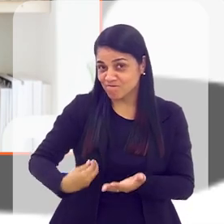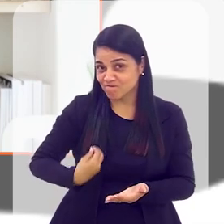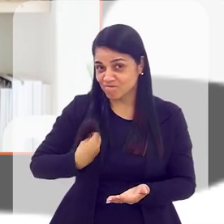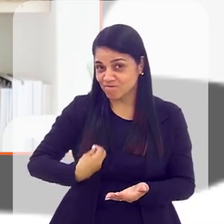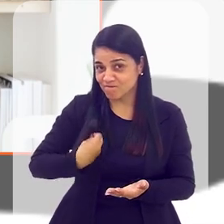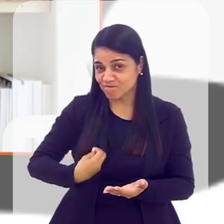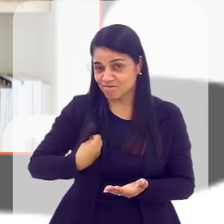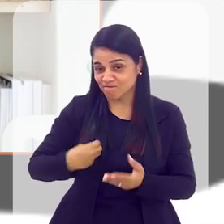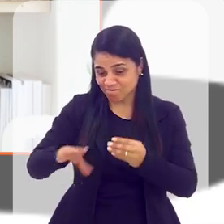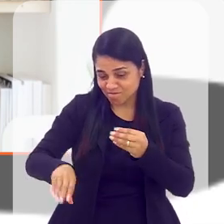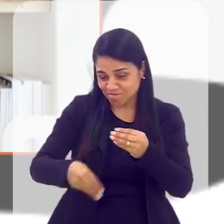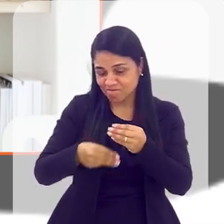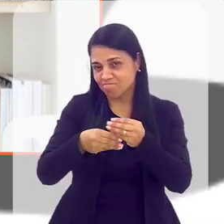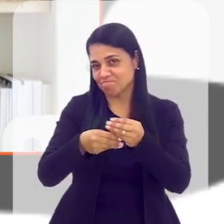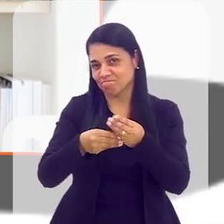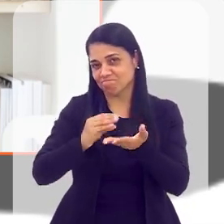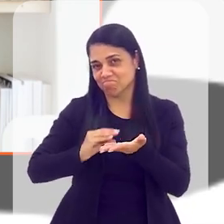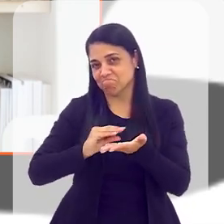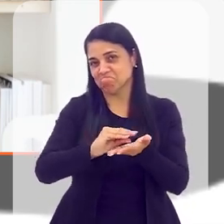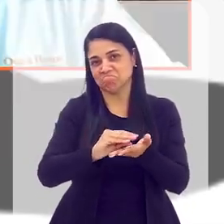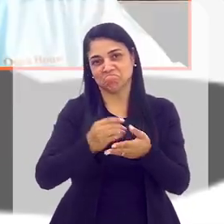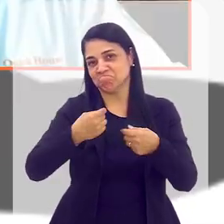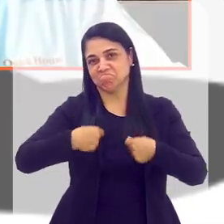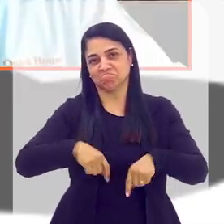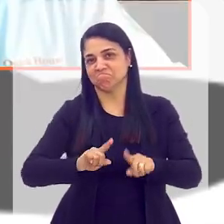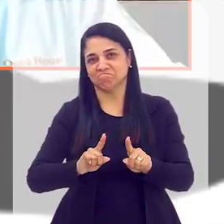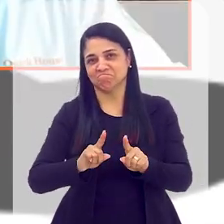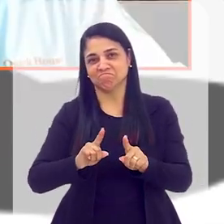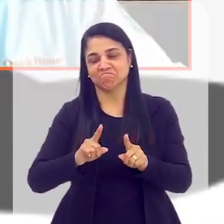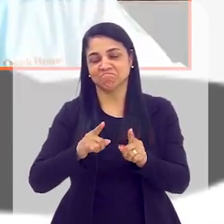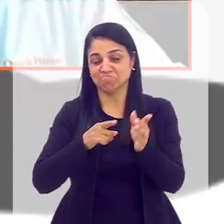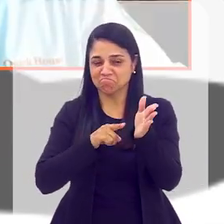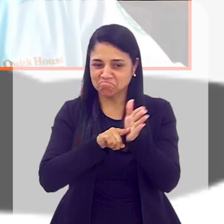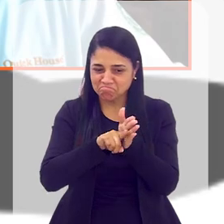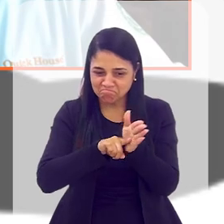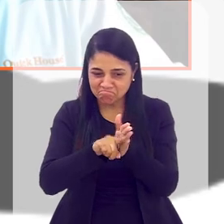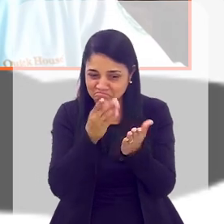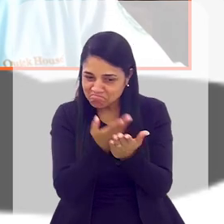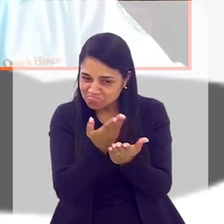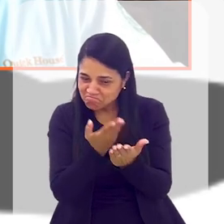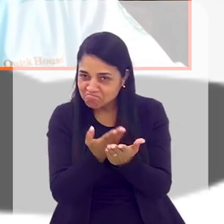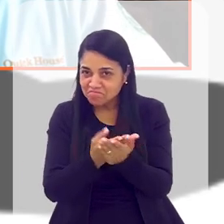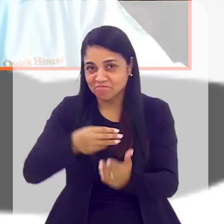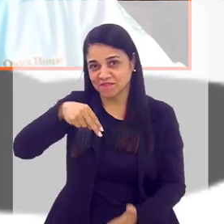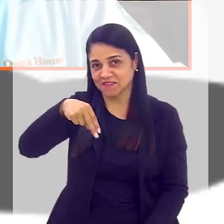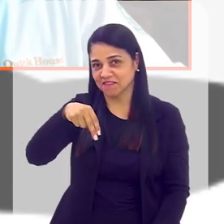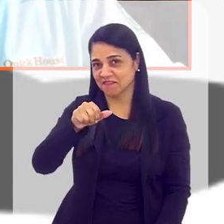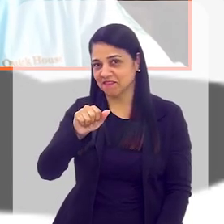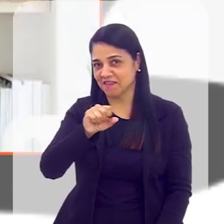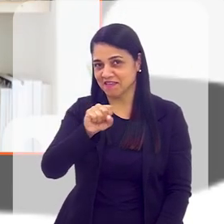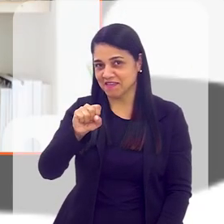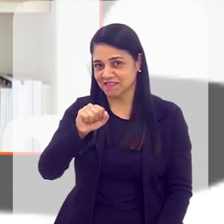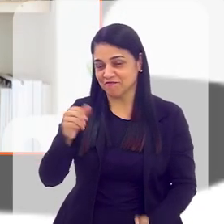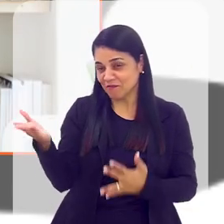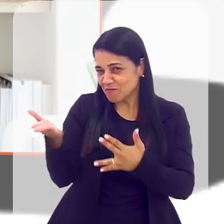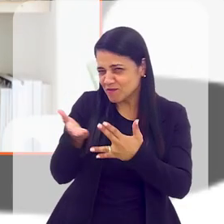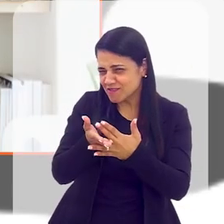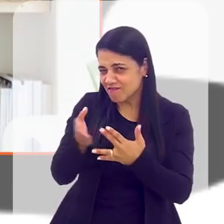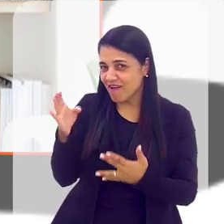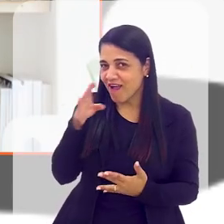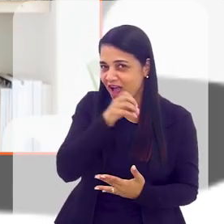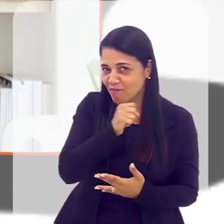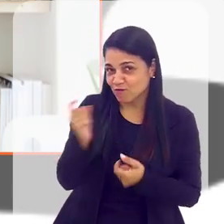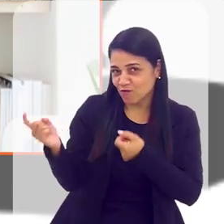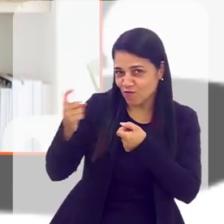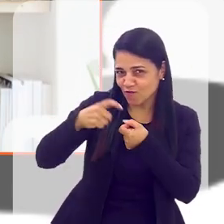inexistência de aditivos nessa obra, que é outro caso, a ser estudado pela NASA. Então, nós vamos